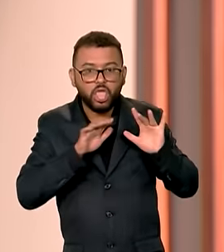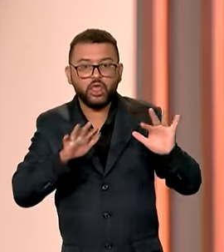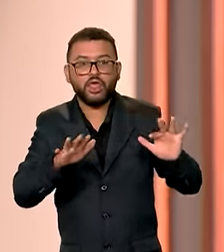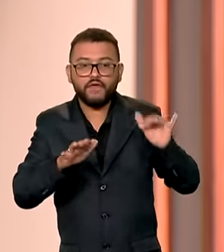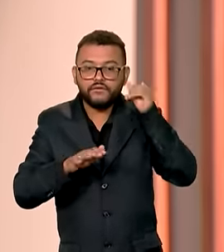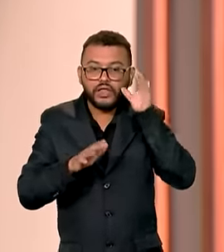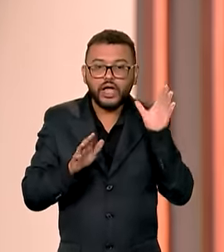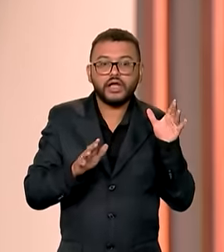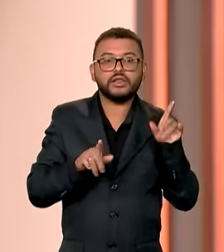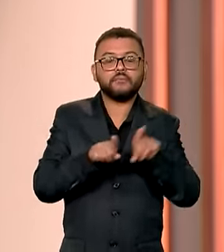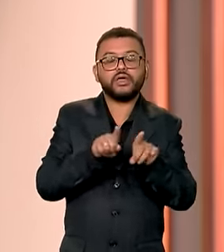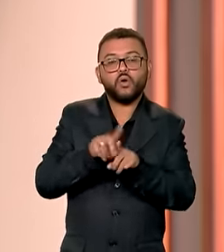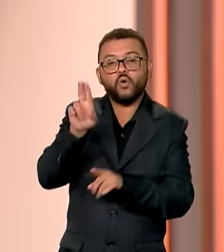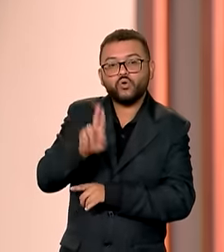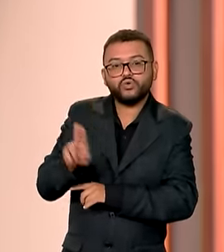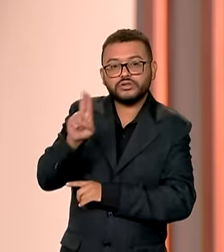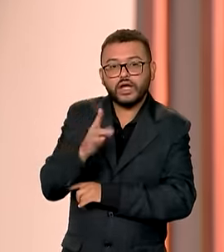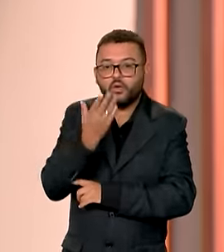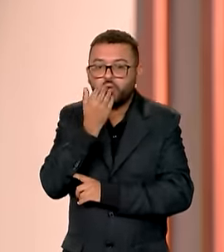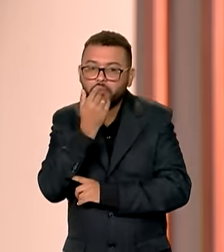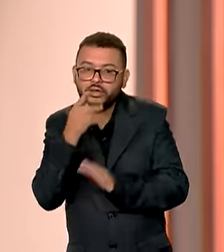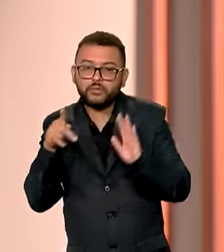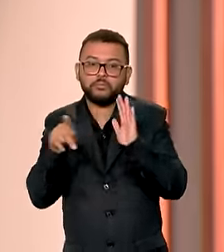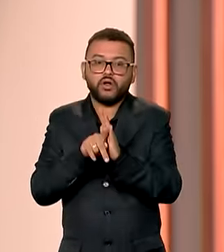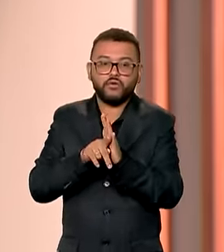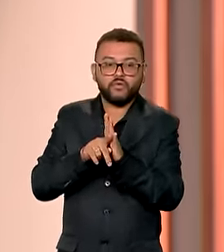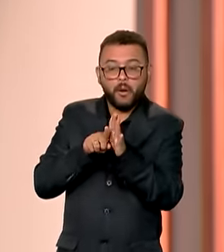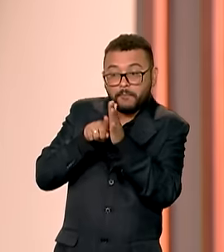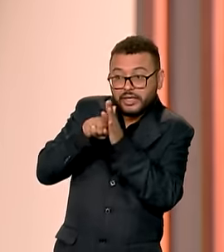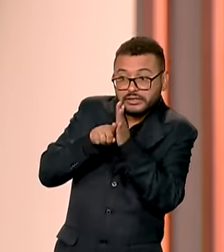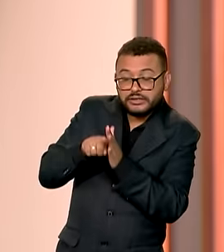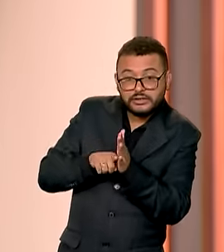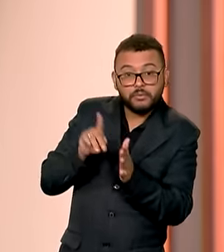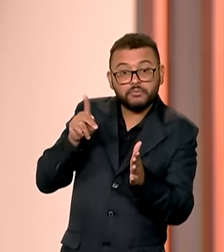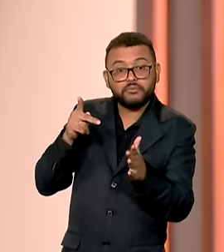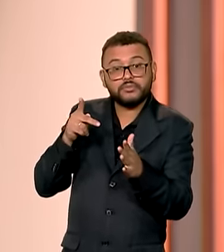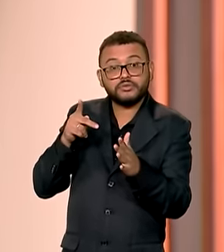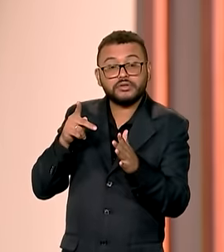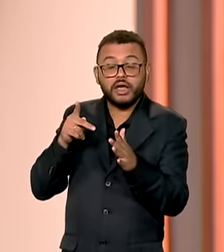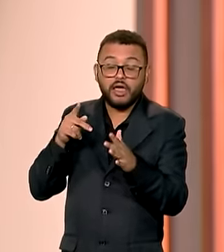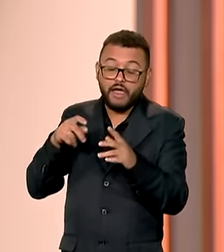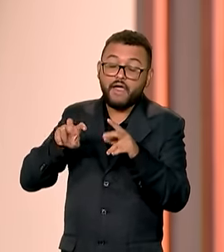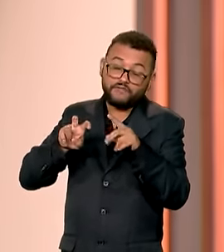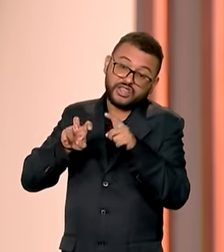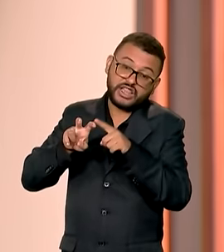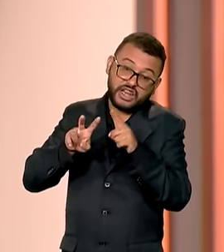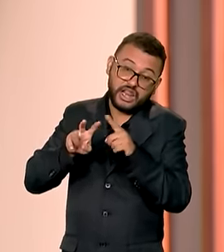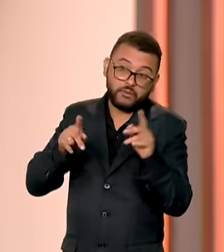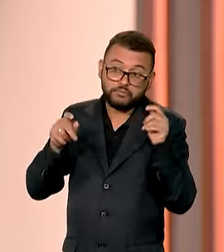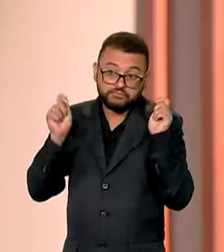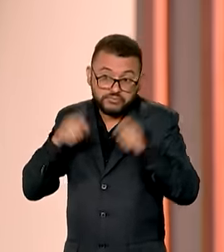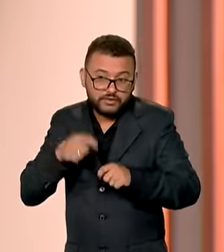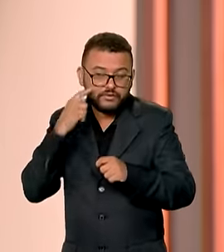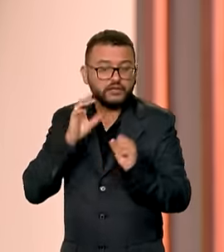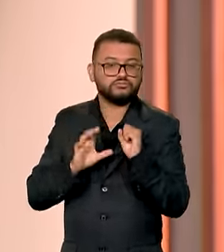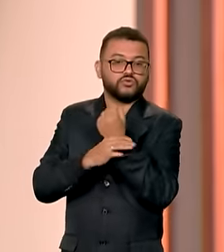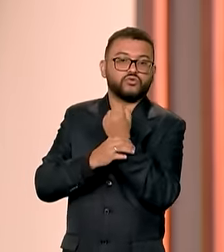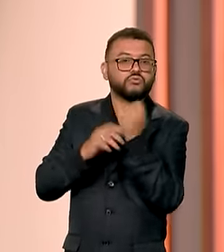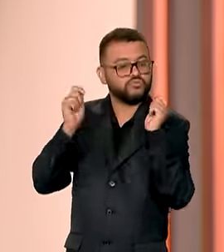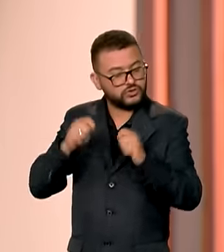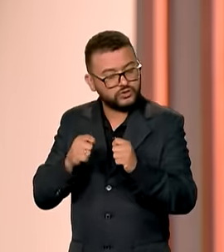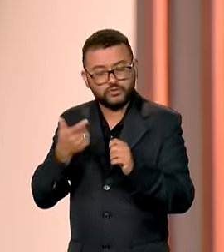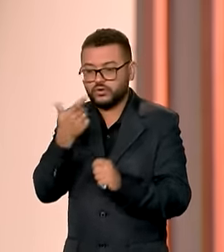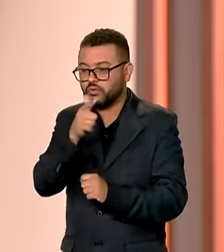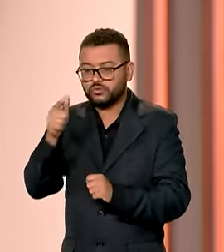e que o consumo de produtos avícolas inspecionados pelo Serviço Veterinário Oficial permanece seguro e